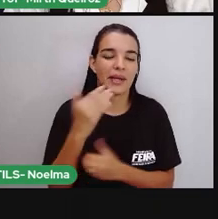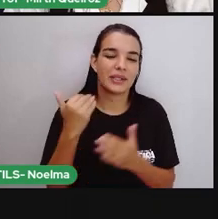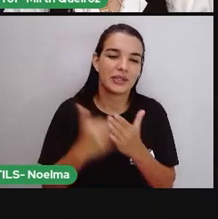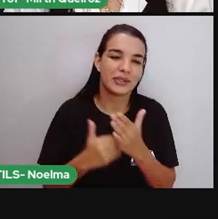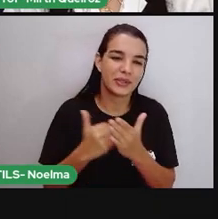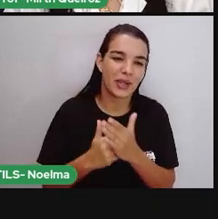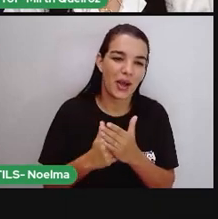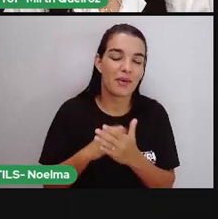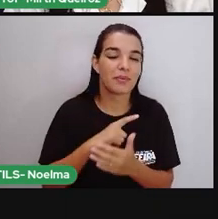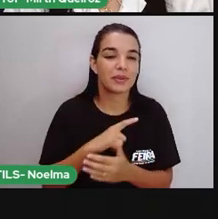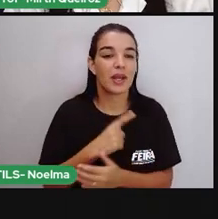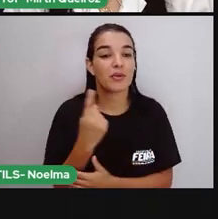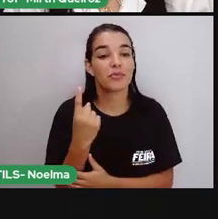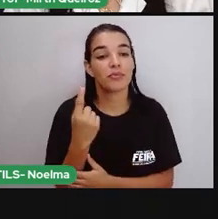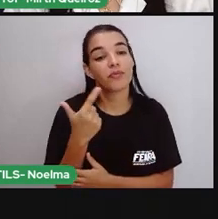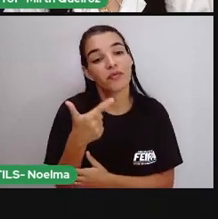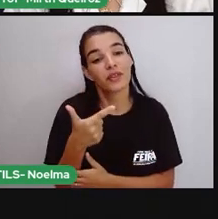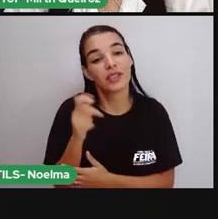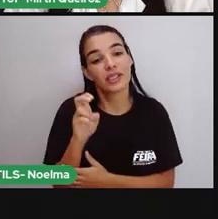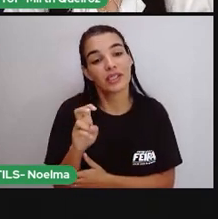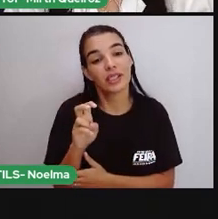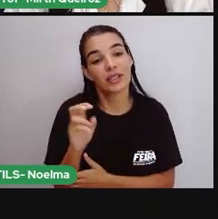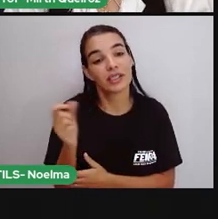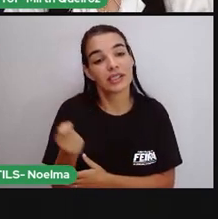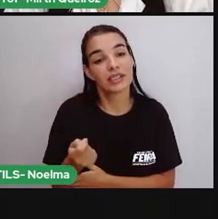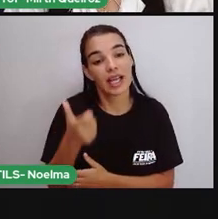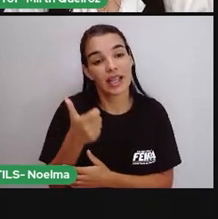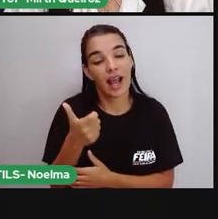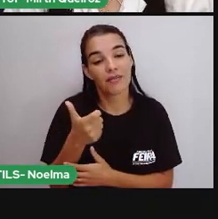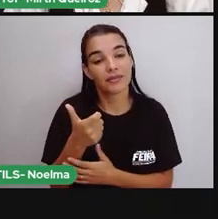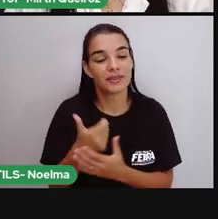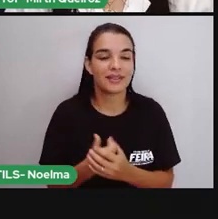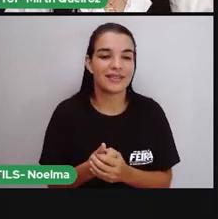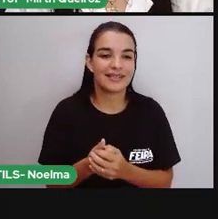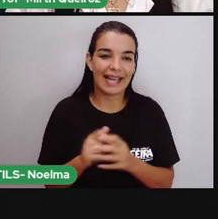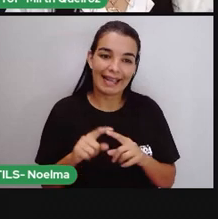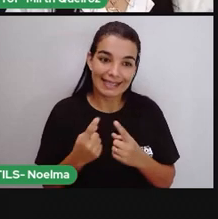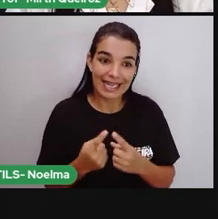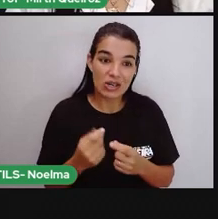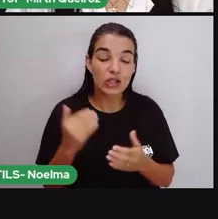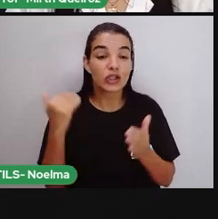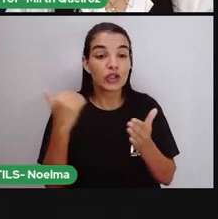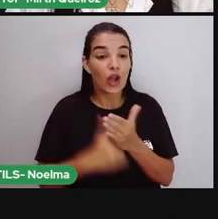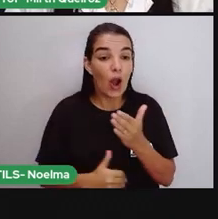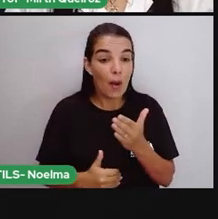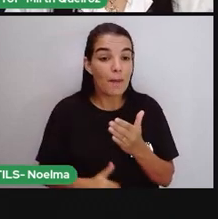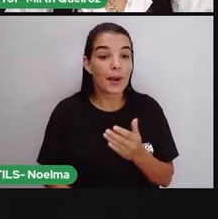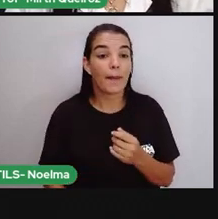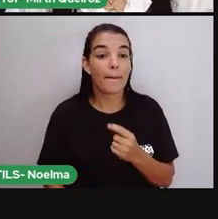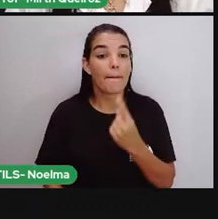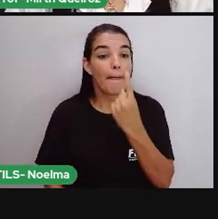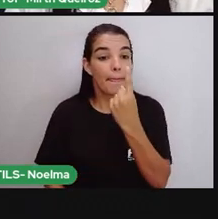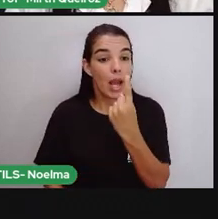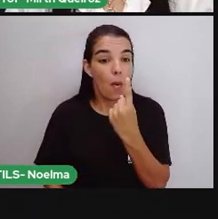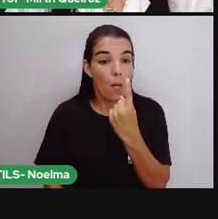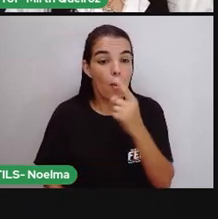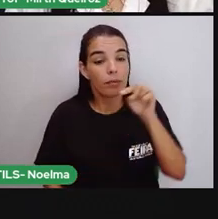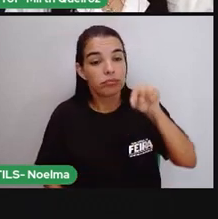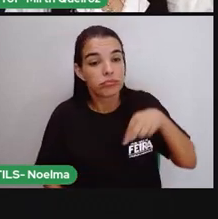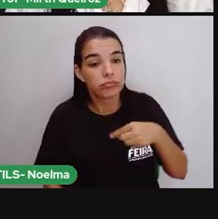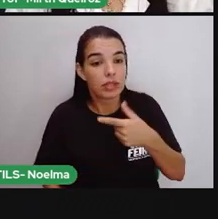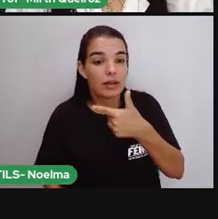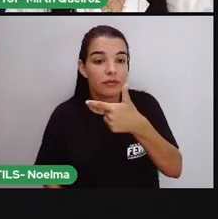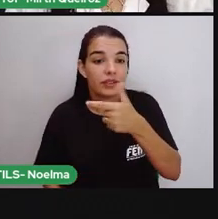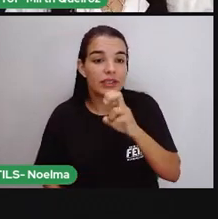centavos. Como uma moeda de 1 real não precisaria ser usada, Então, vai sobrar o que aí? 1 e